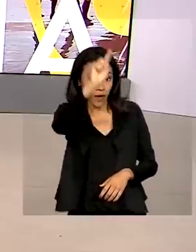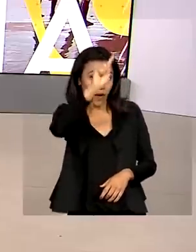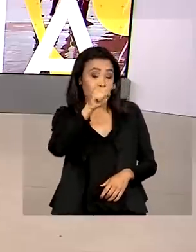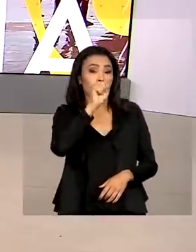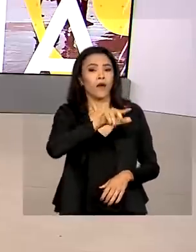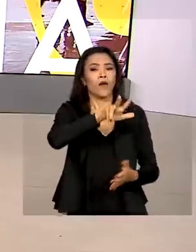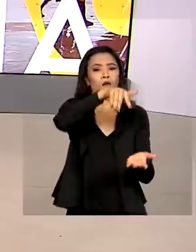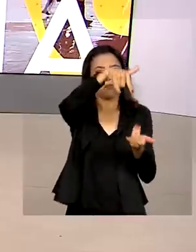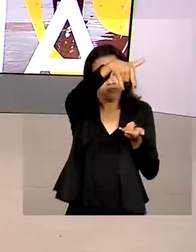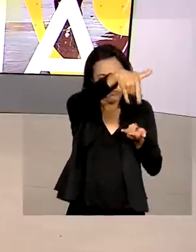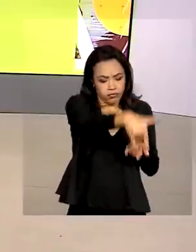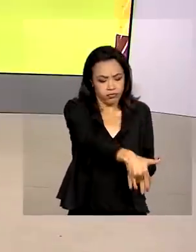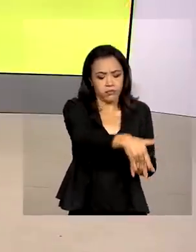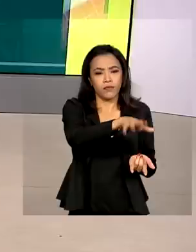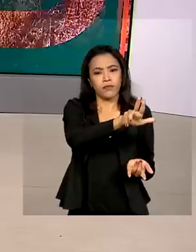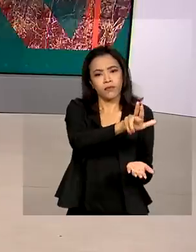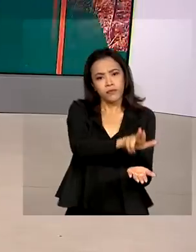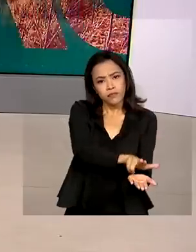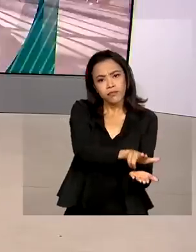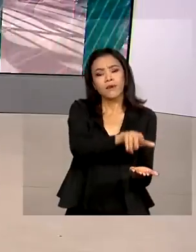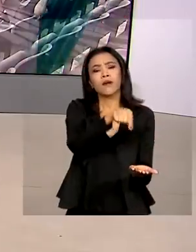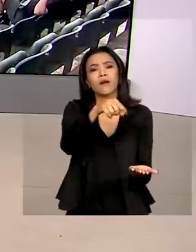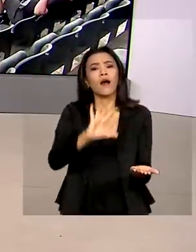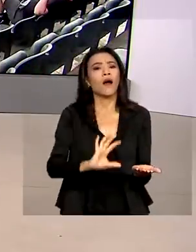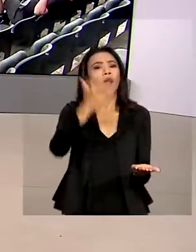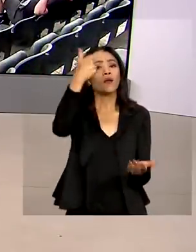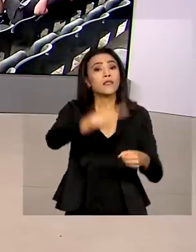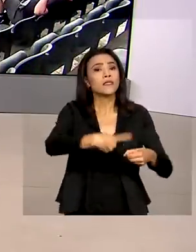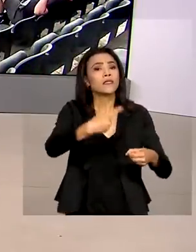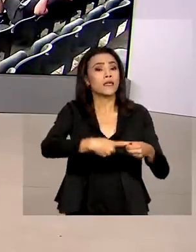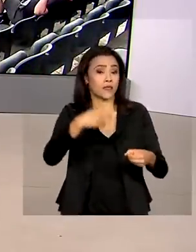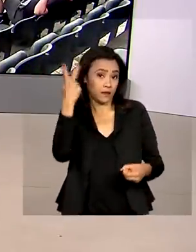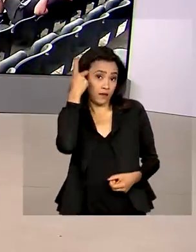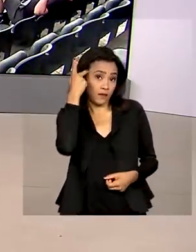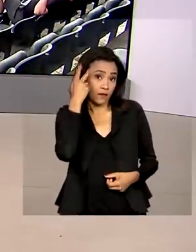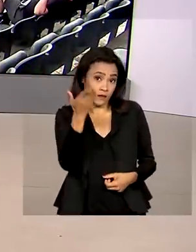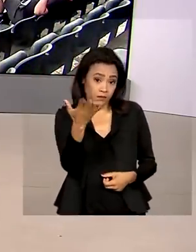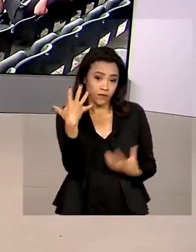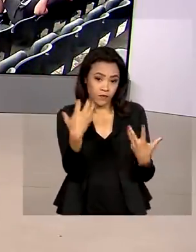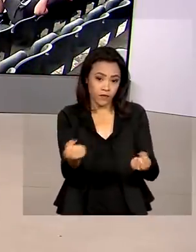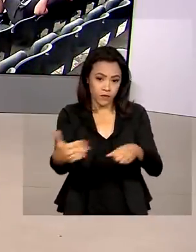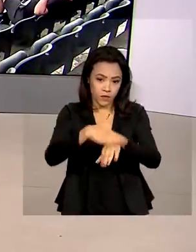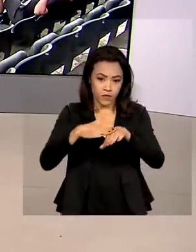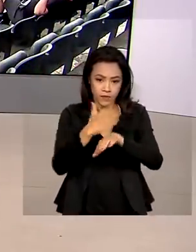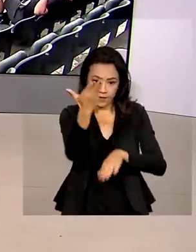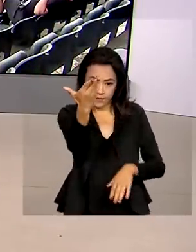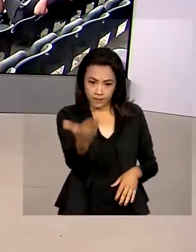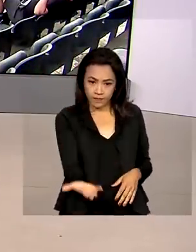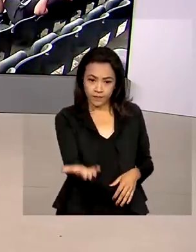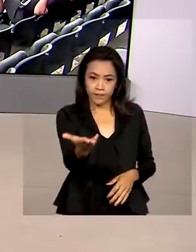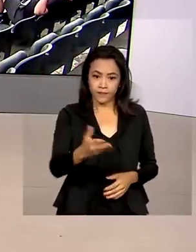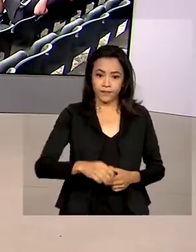na Vila Belmiro e é para lá que nós vamos ao vivo em Santos conversar com o Lincoln Chaves. Lincoln, bom dia!